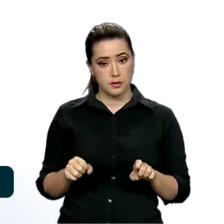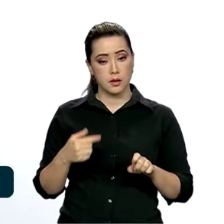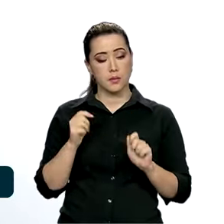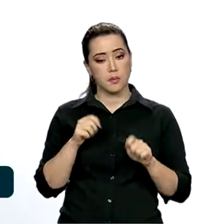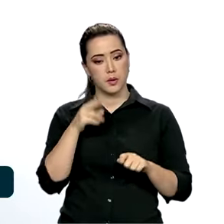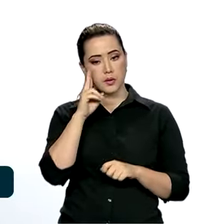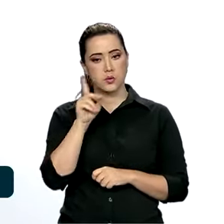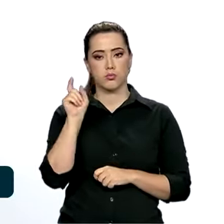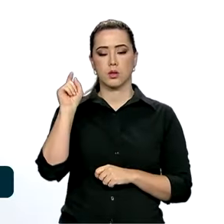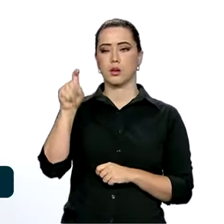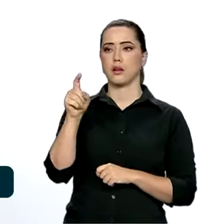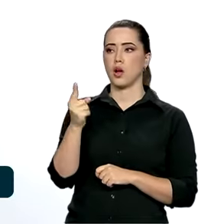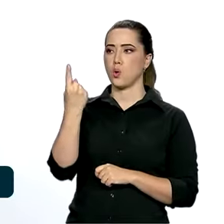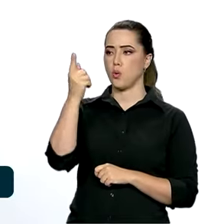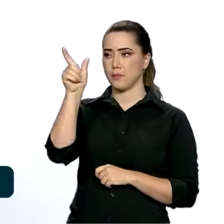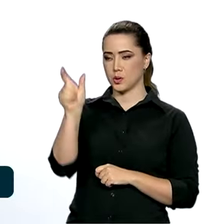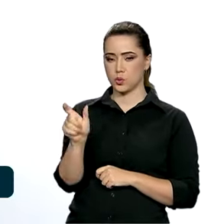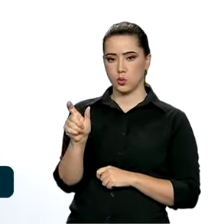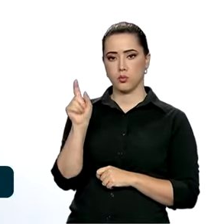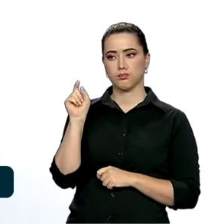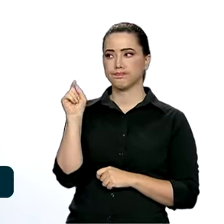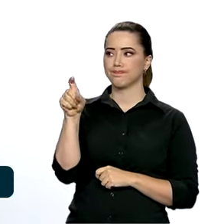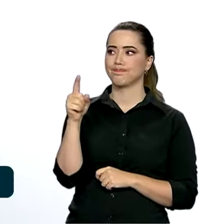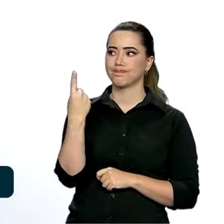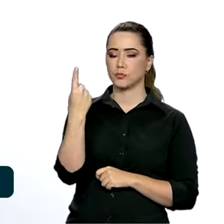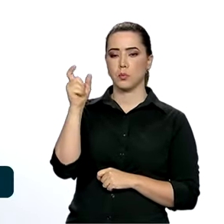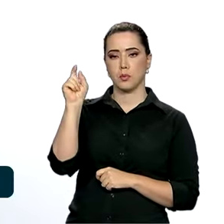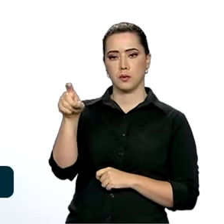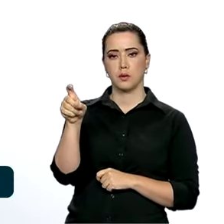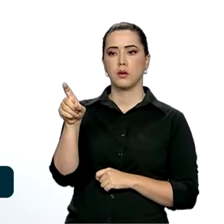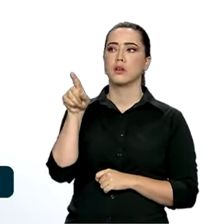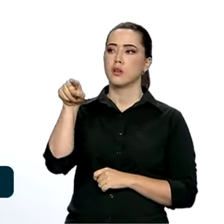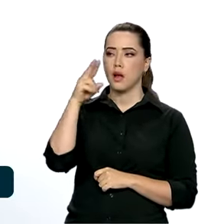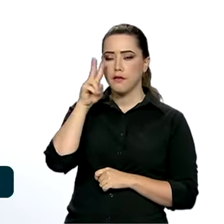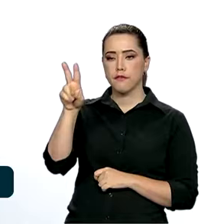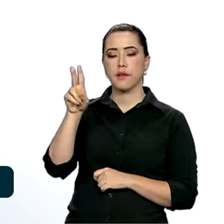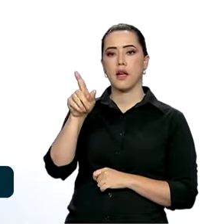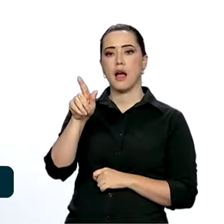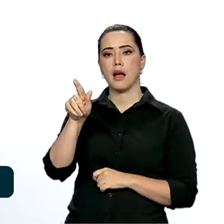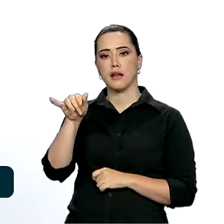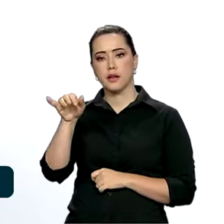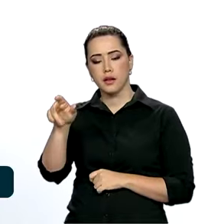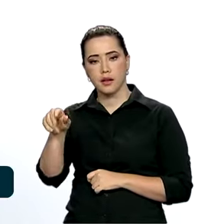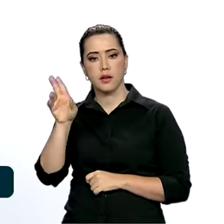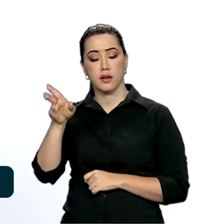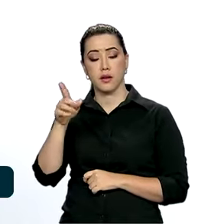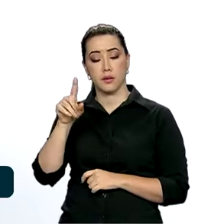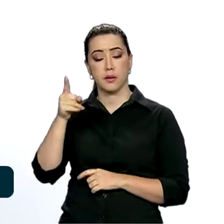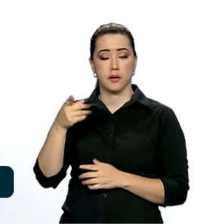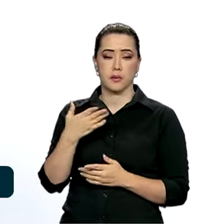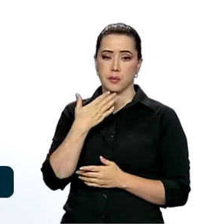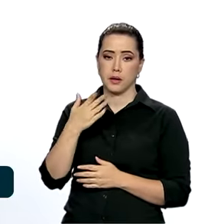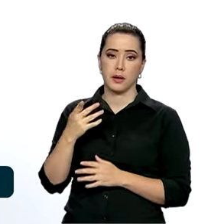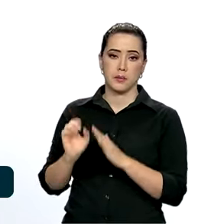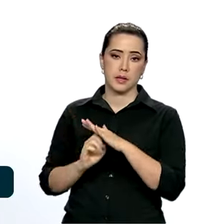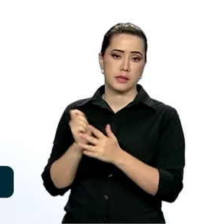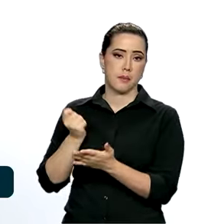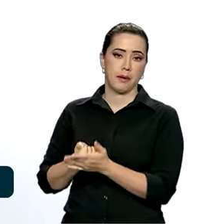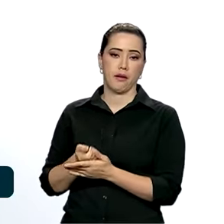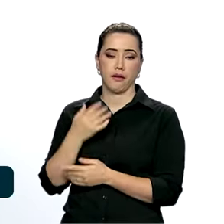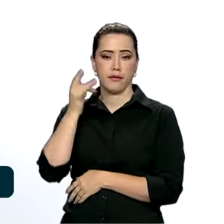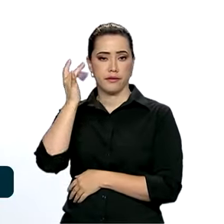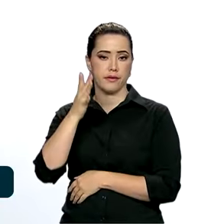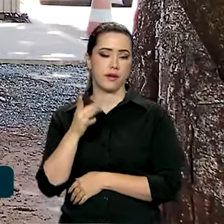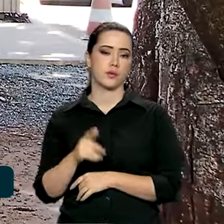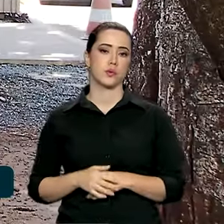condição de clicar nos débitos tão somente daquele trabalhador, apuro aquela guia e mando a empresa já pagar e fica muito mais fácil para todo